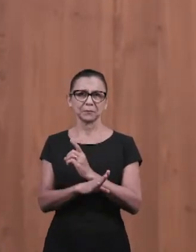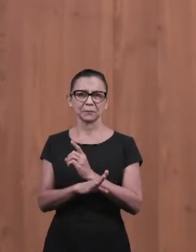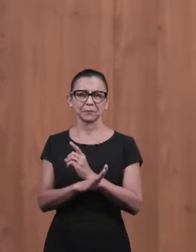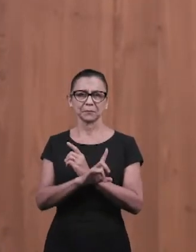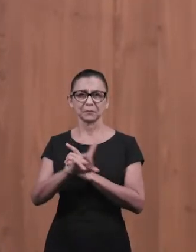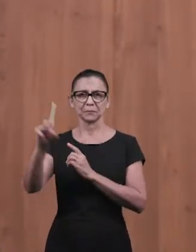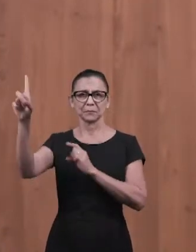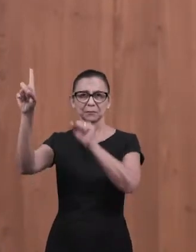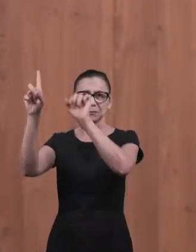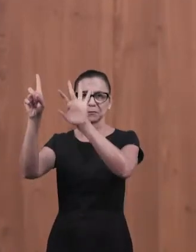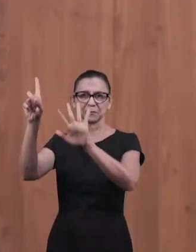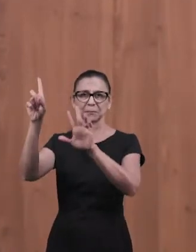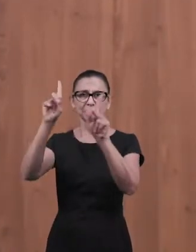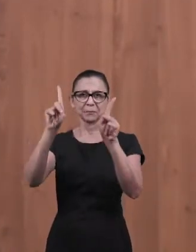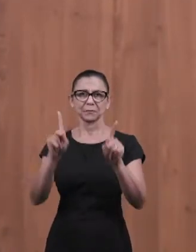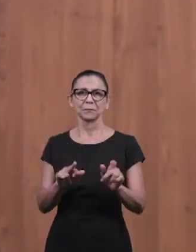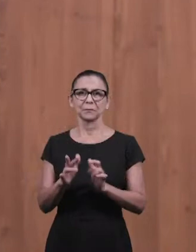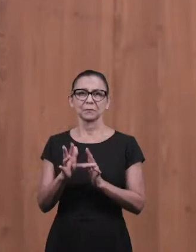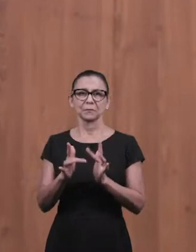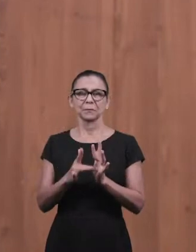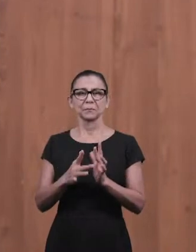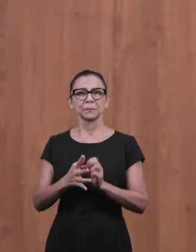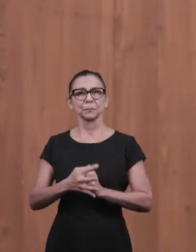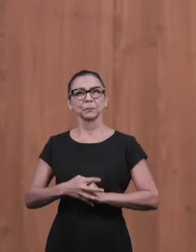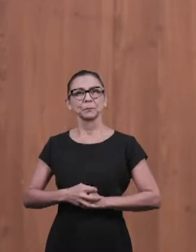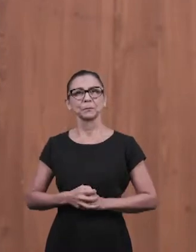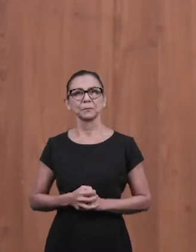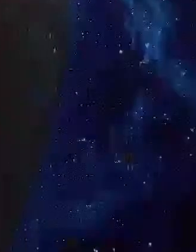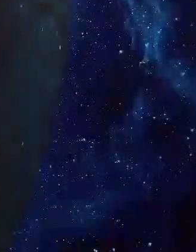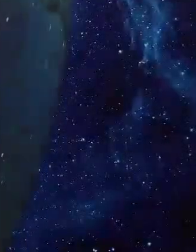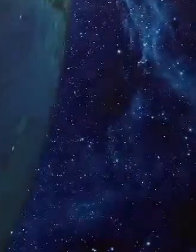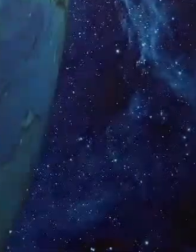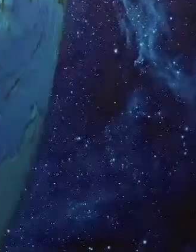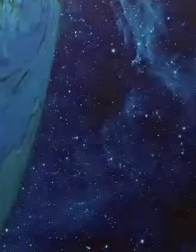Escola Bíblica Dominical. Que Deus a todos abençoe com a paz do Senhor Jesus.